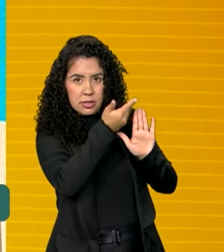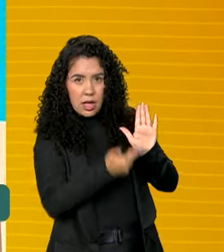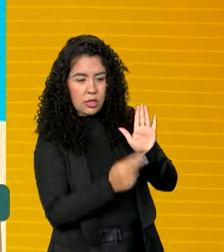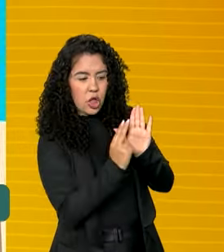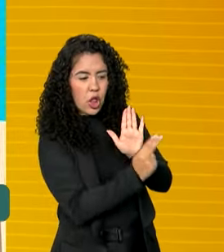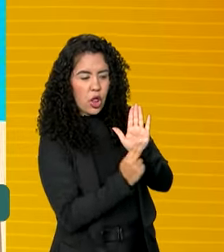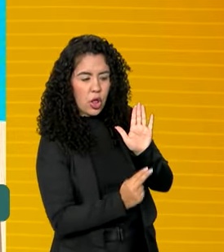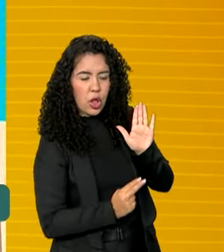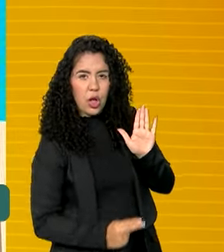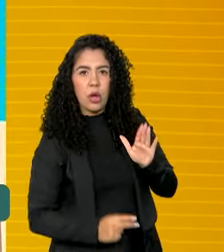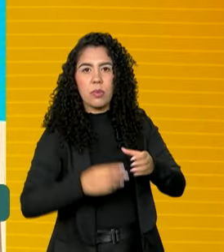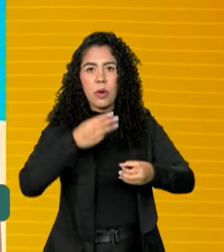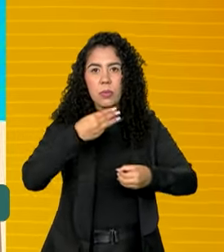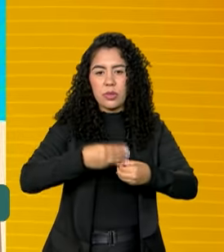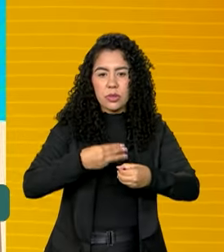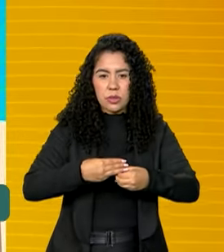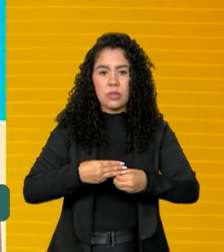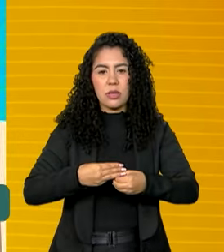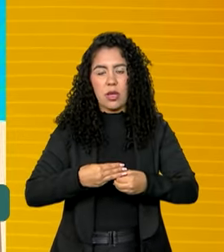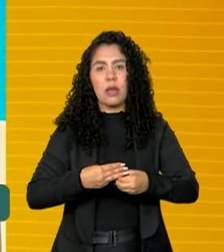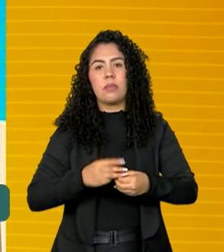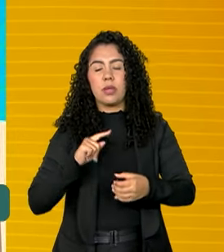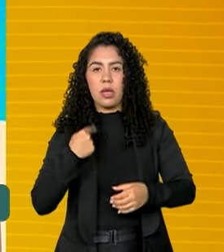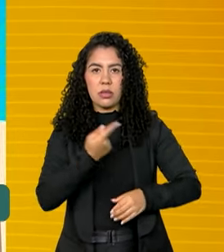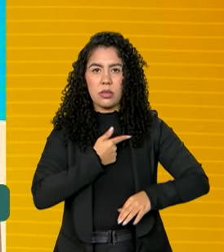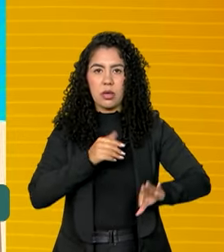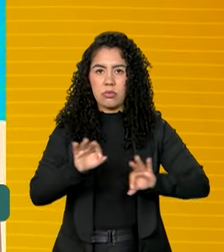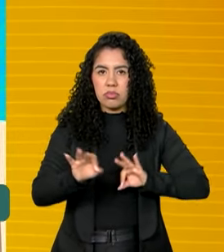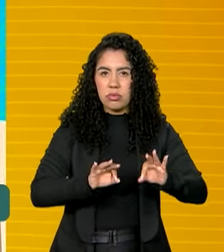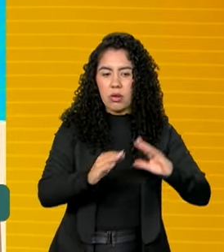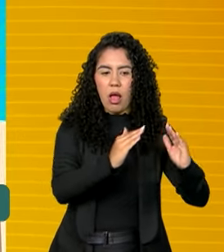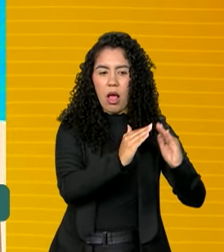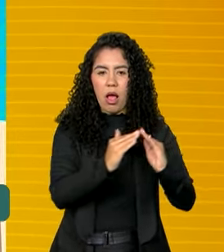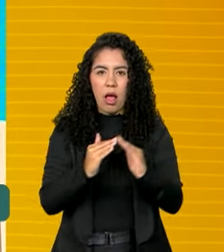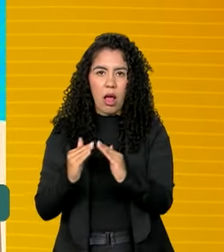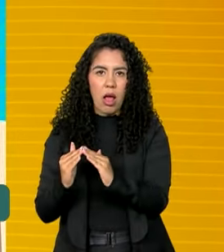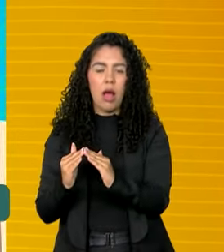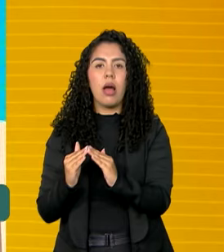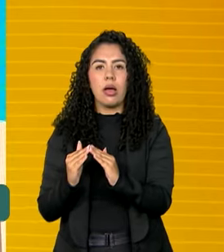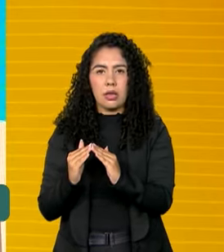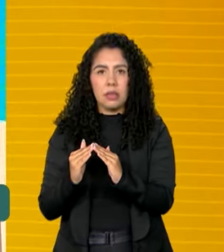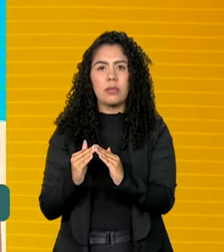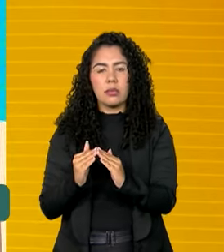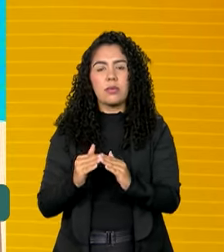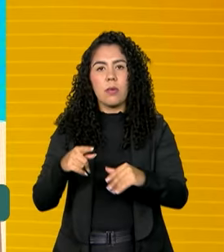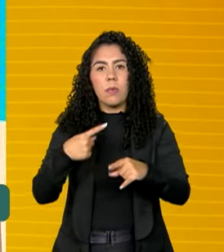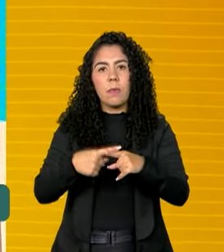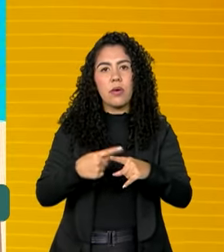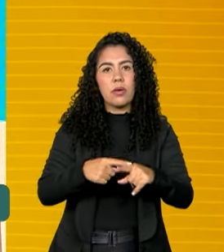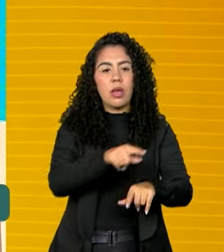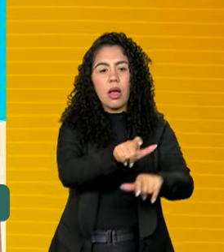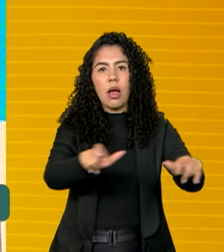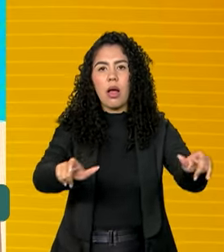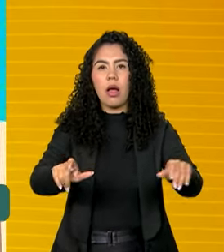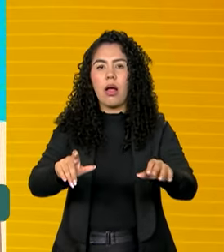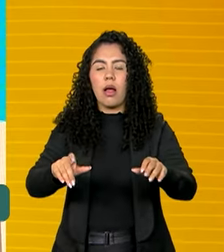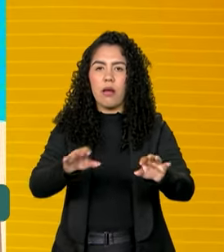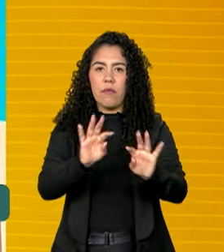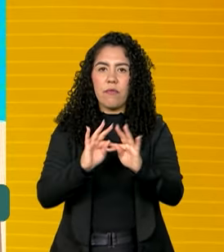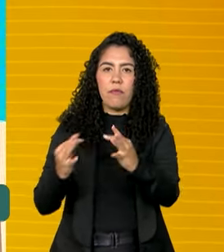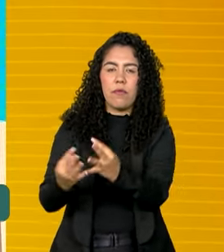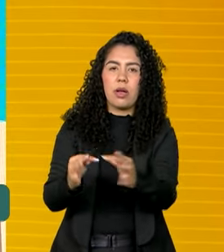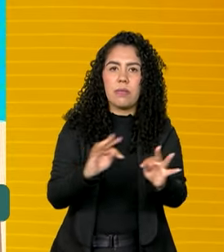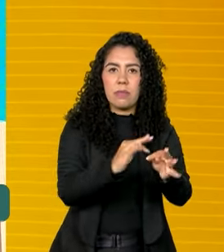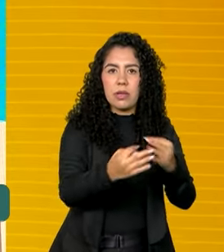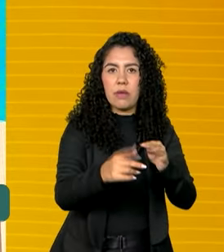habitacionais que nós faremos sem a necessidade de termos as famílias que serão vinculadas a essas unidades